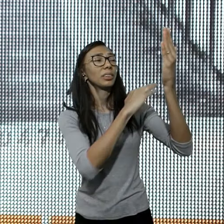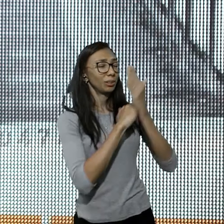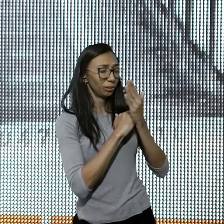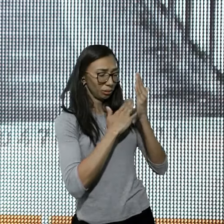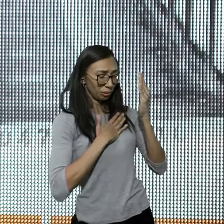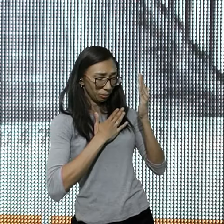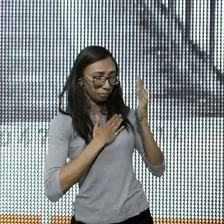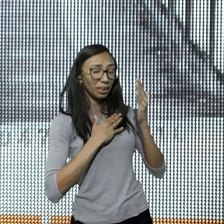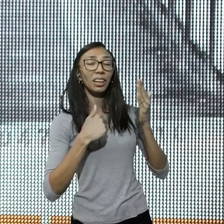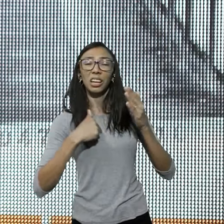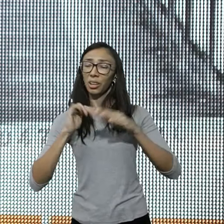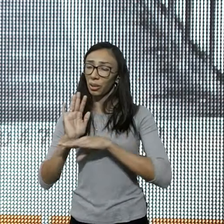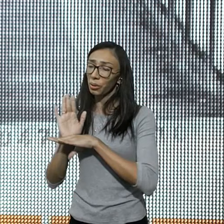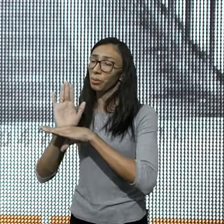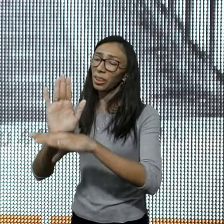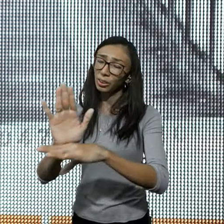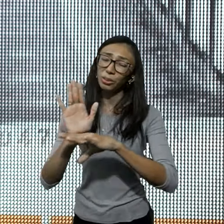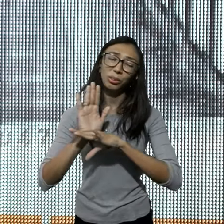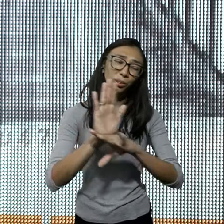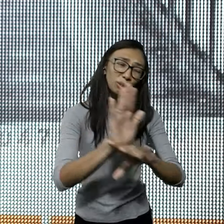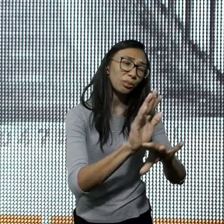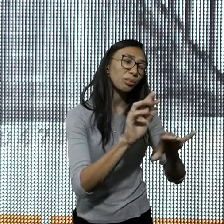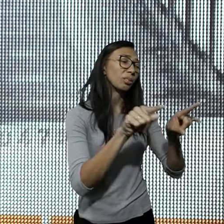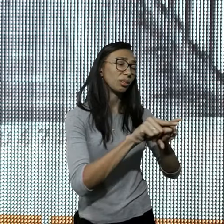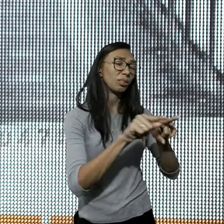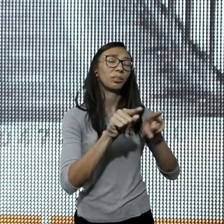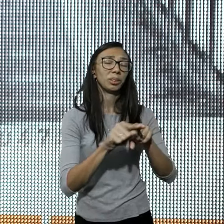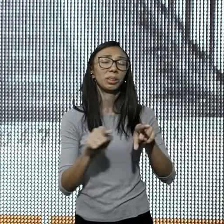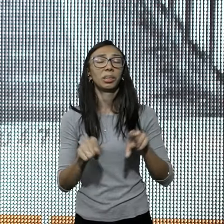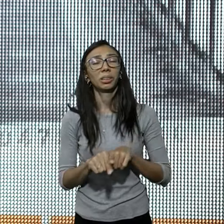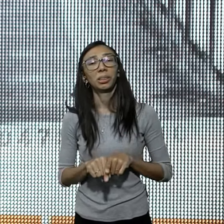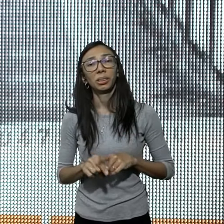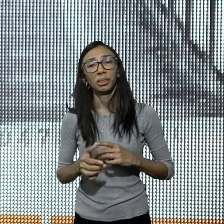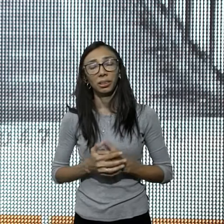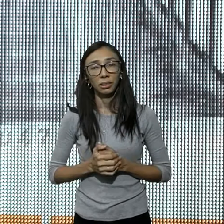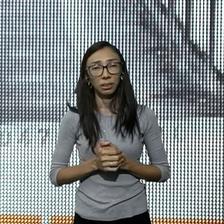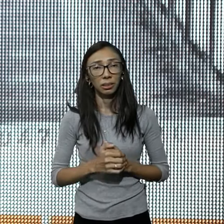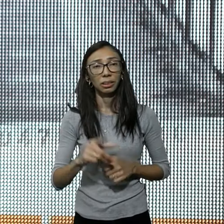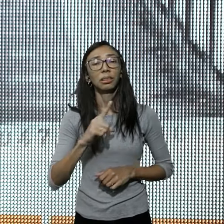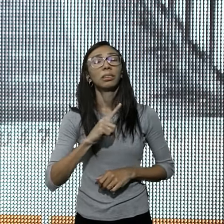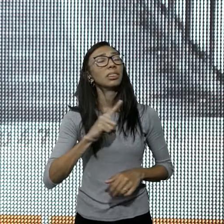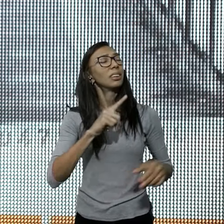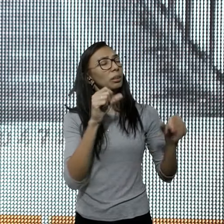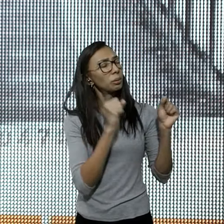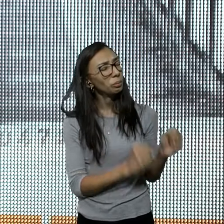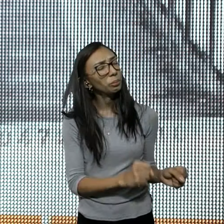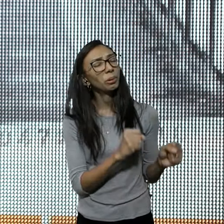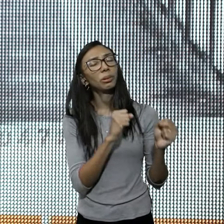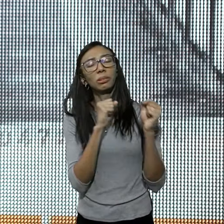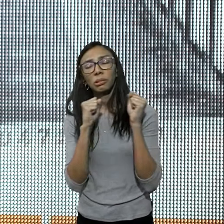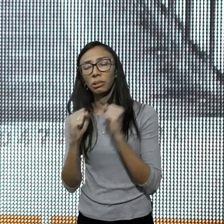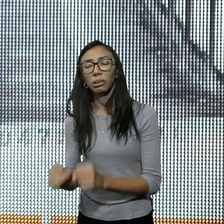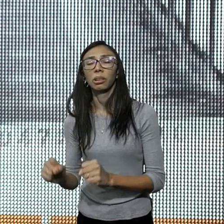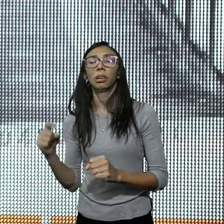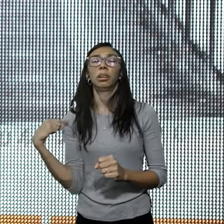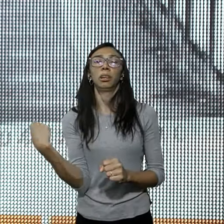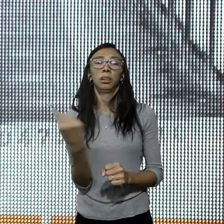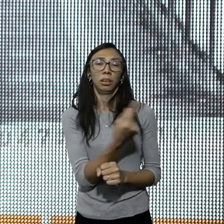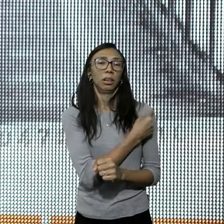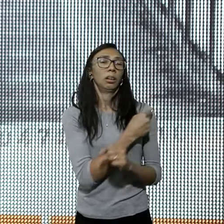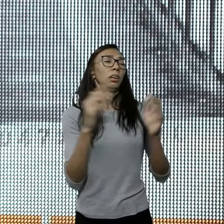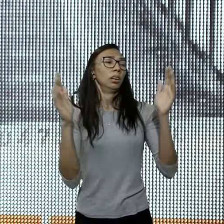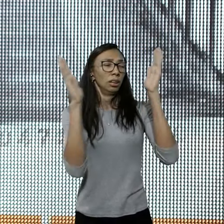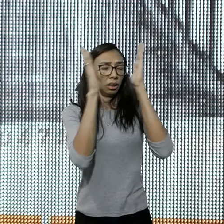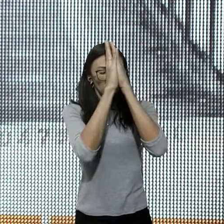queremos repartir, para que Deus faça, na sua também, existe poder, quando nós adoramos, a